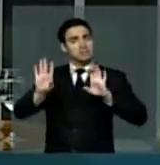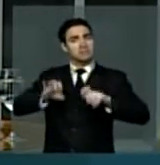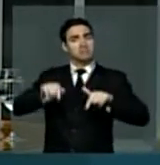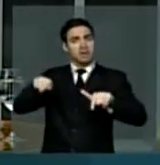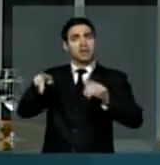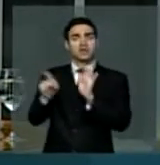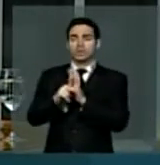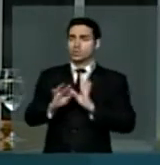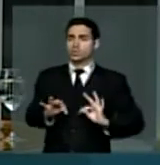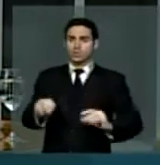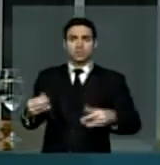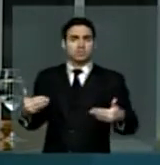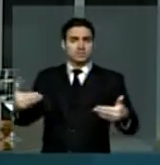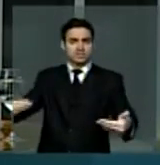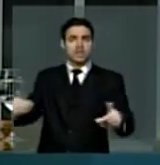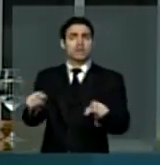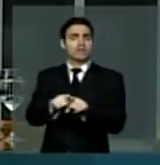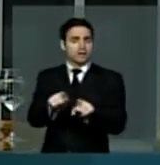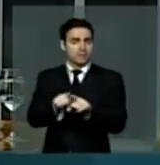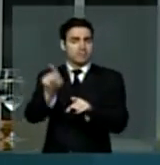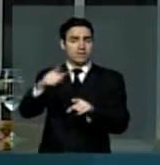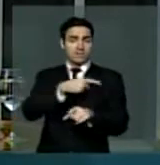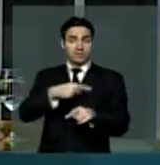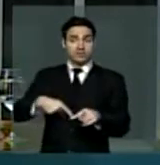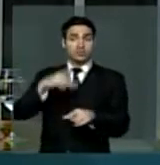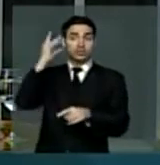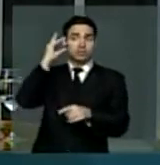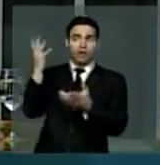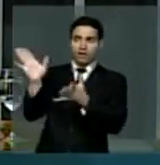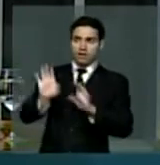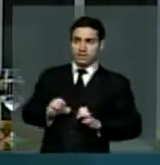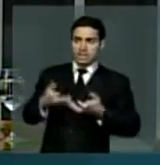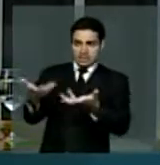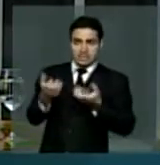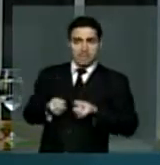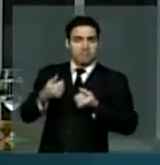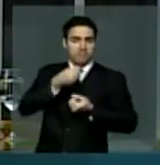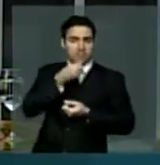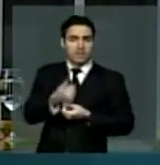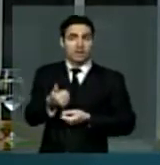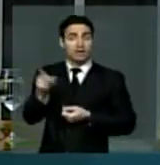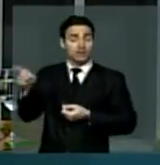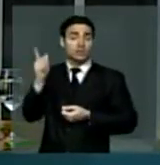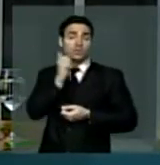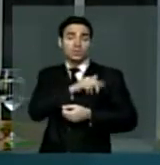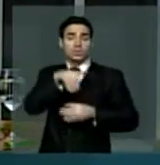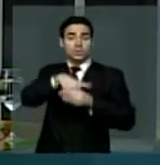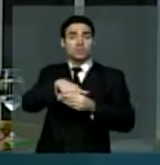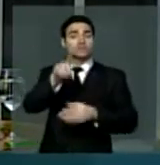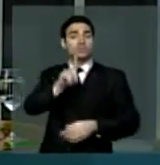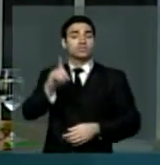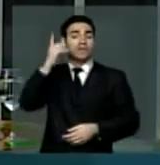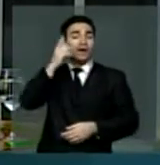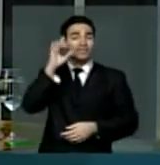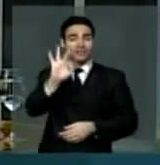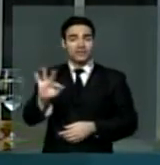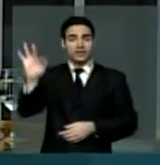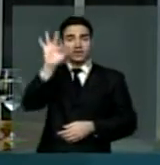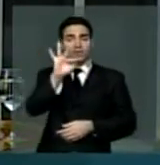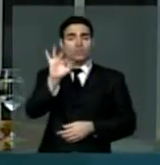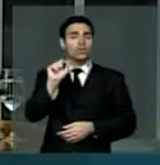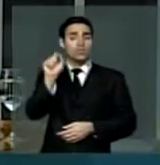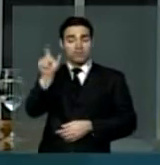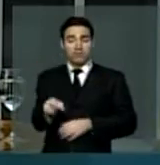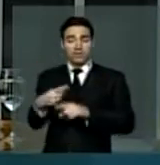Dilma. Fui eleito deputado federal defendendo esta política. Continuarei